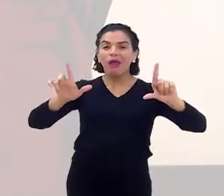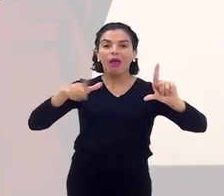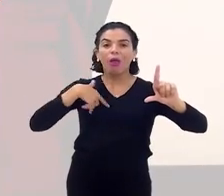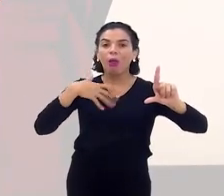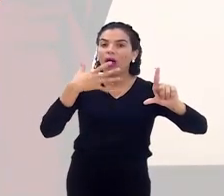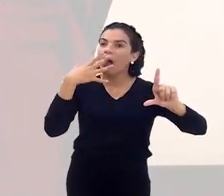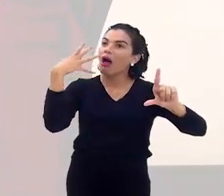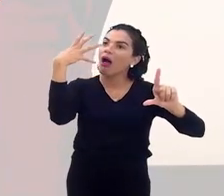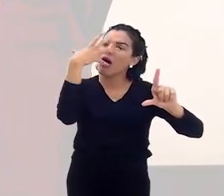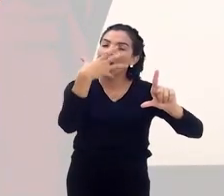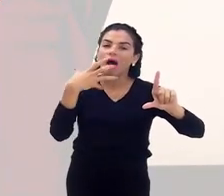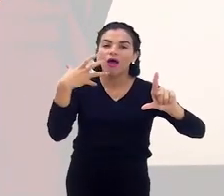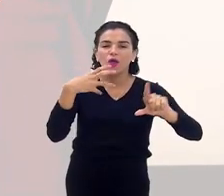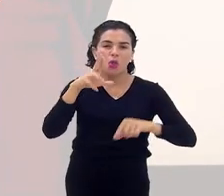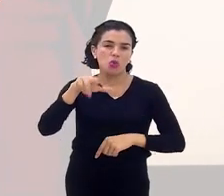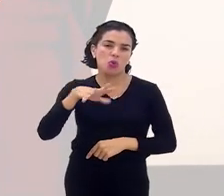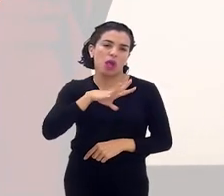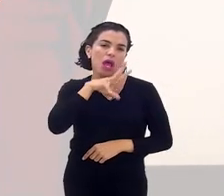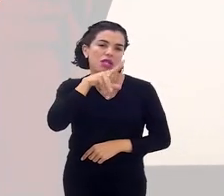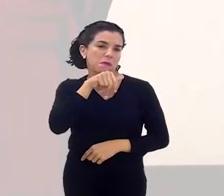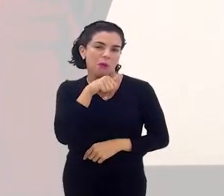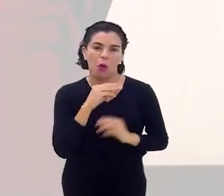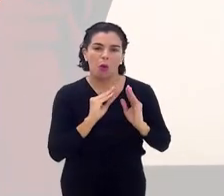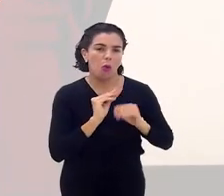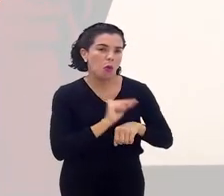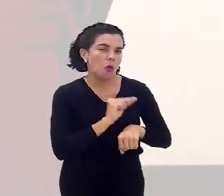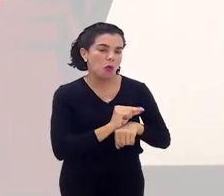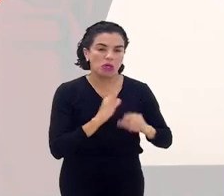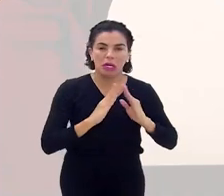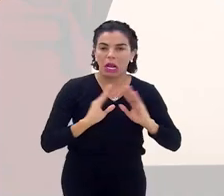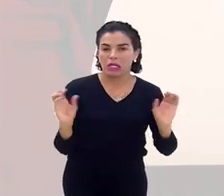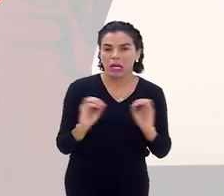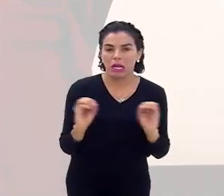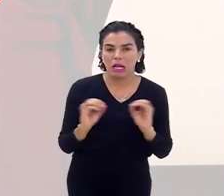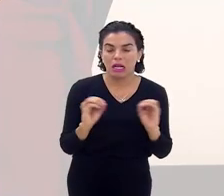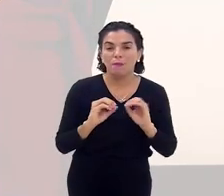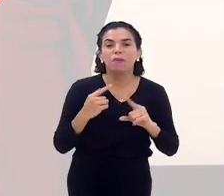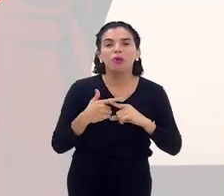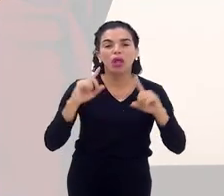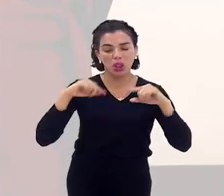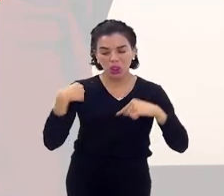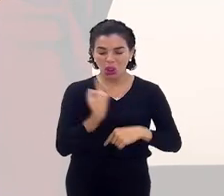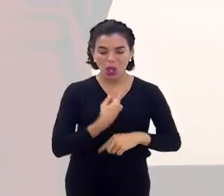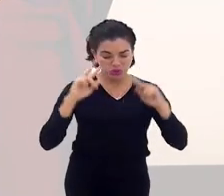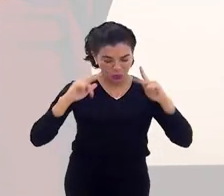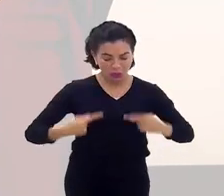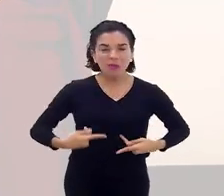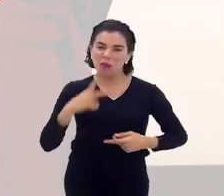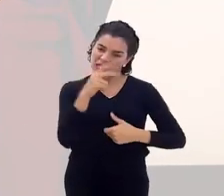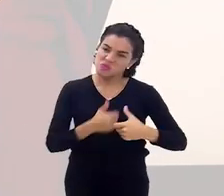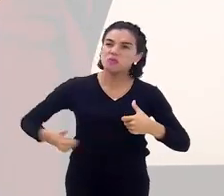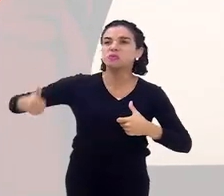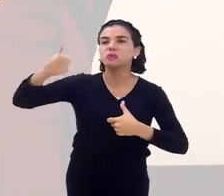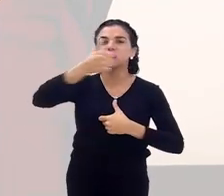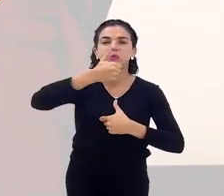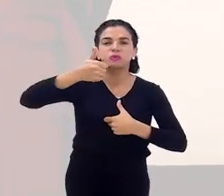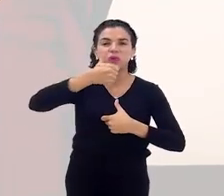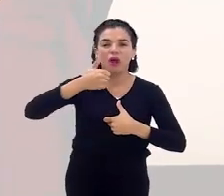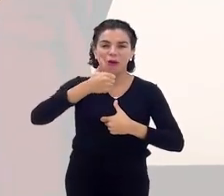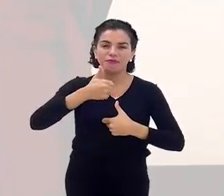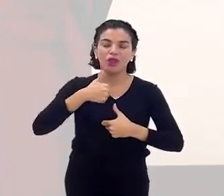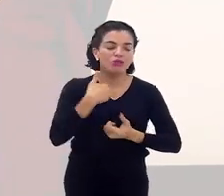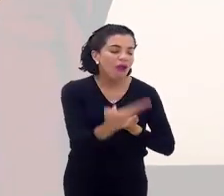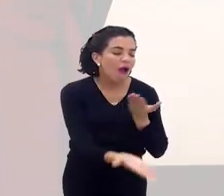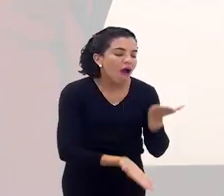tinha uma coisa... Eu nunca tive animais de estimação, mas eu tinha uma coisa assim... Por que a gente, ser humano, parece ser o mais importante? Eu tinha uma coisa com os